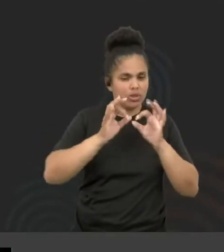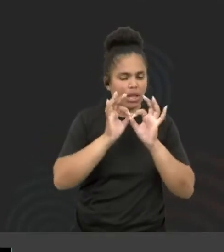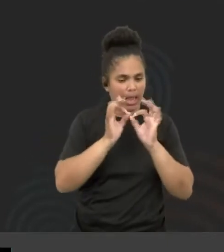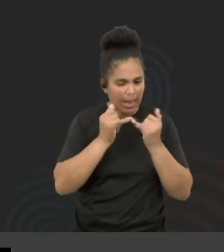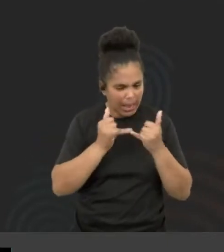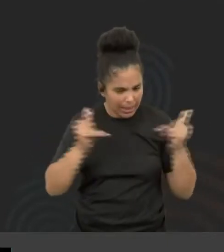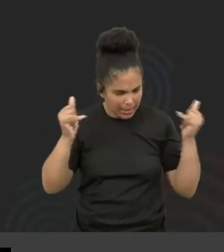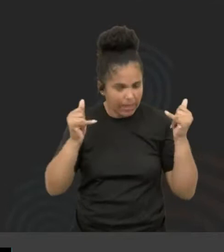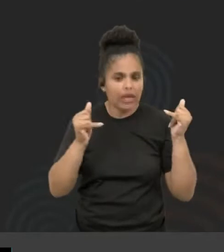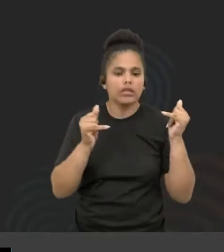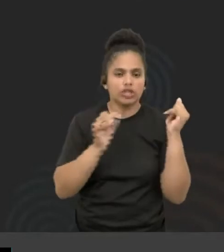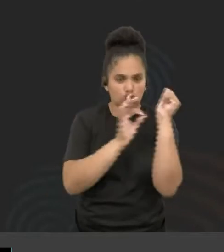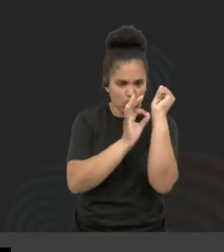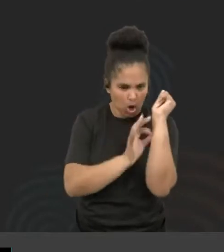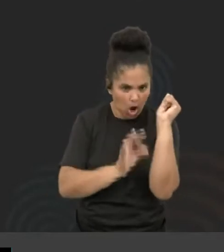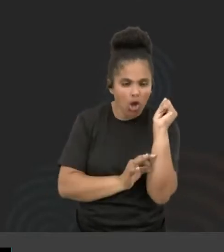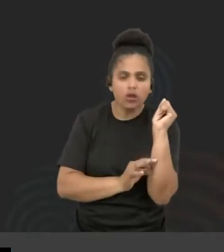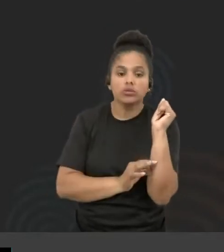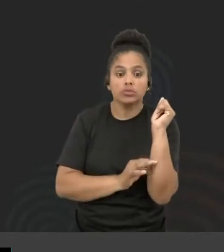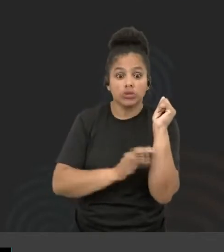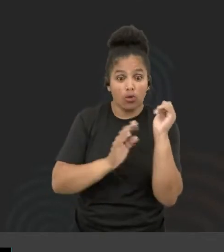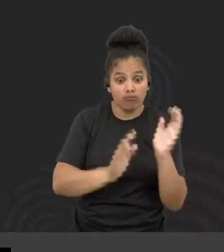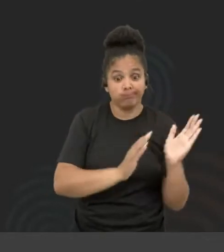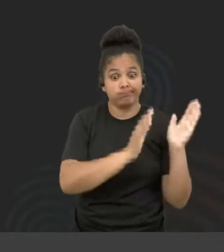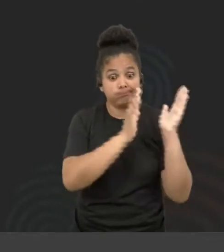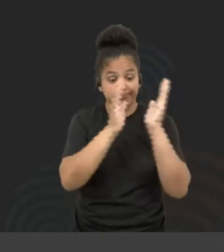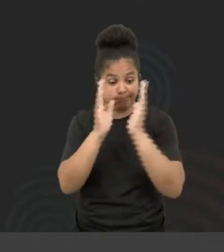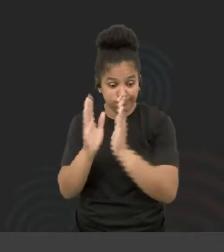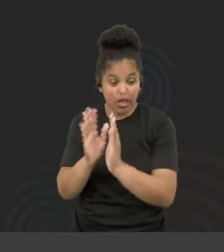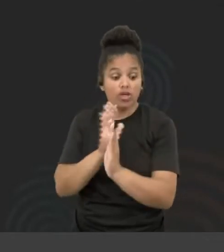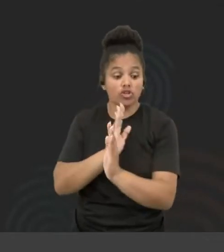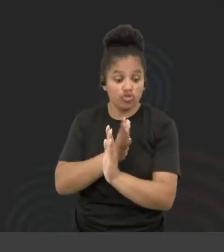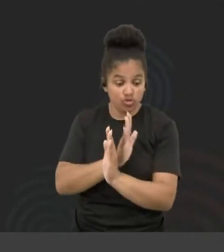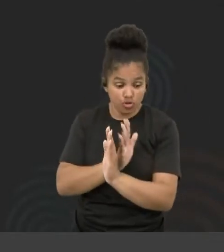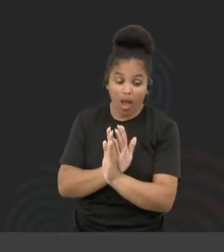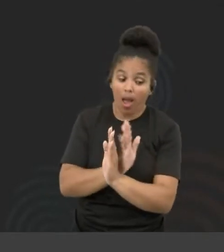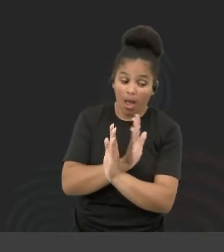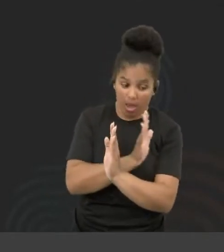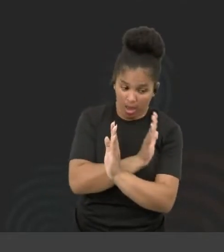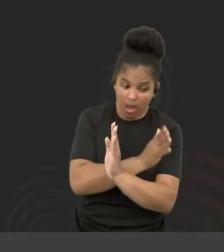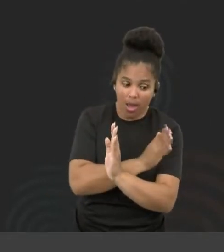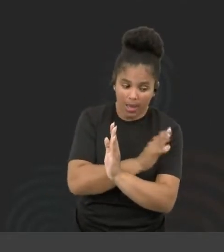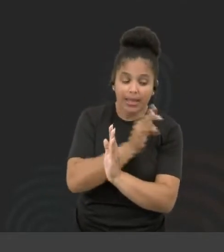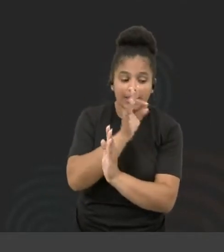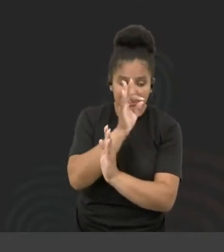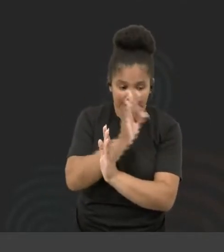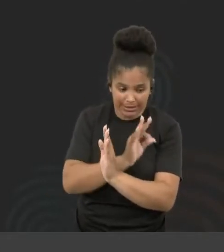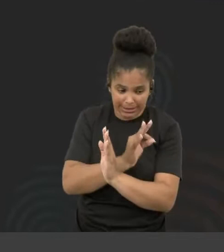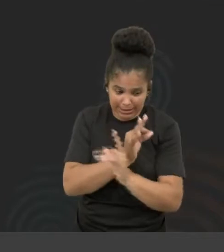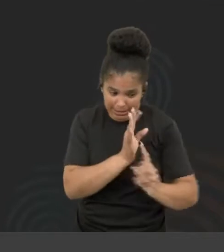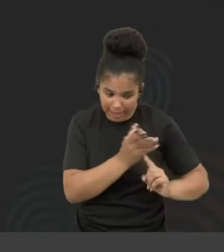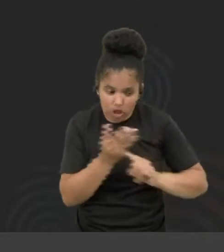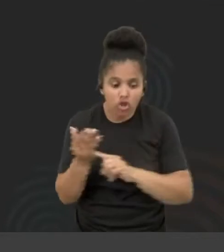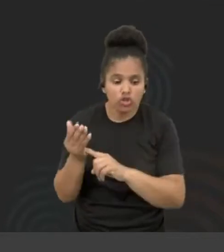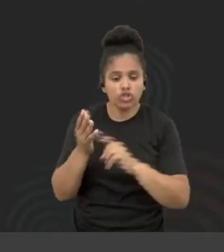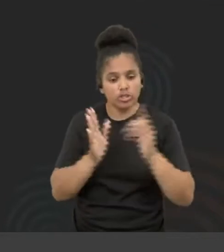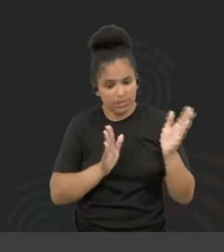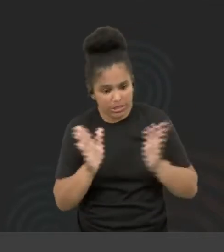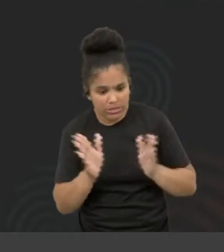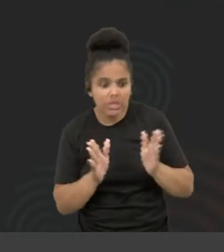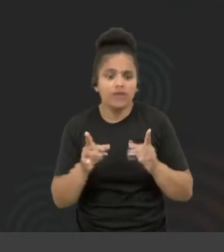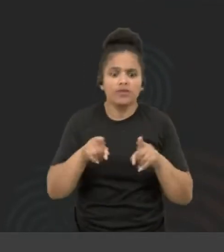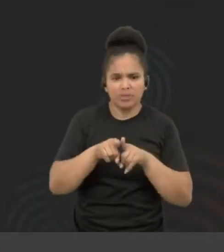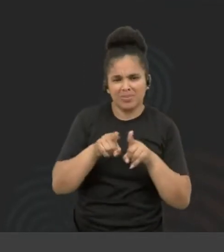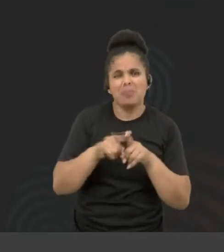segundo pilar, né? Então, gente já traçou aqui o porquê. É lógico, né? Que a tecnologia tem que ser acessível até por uma